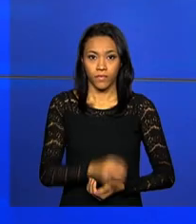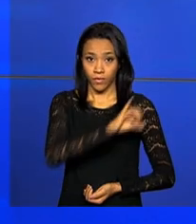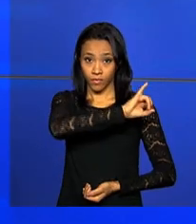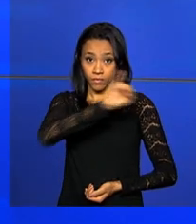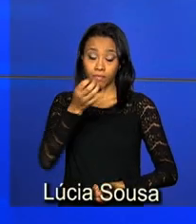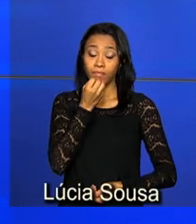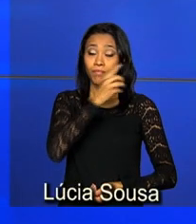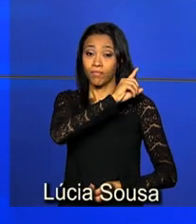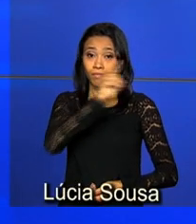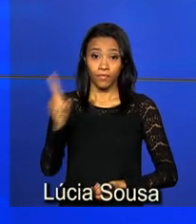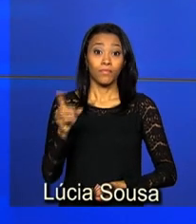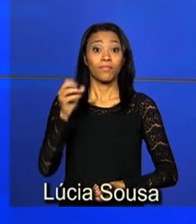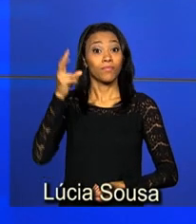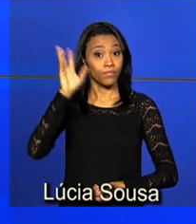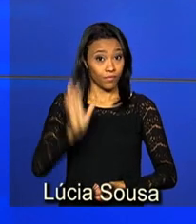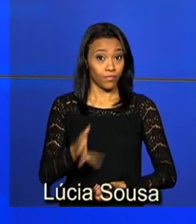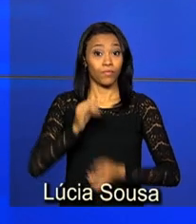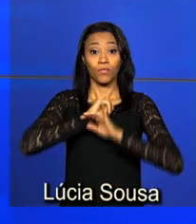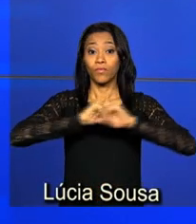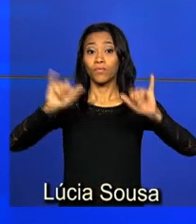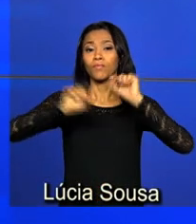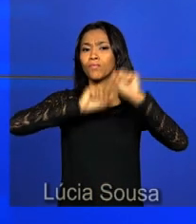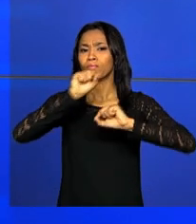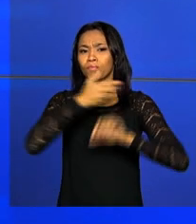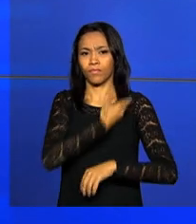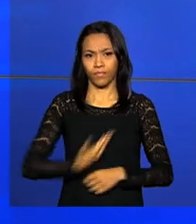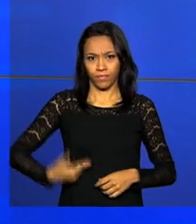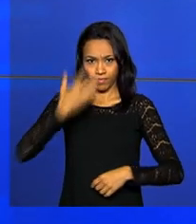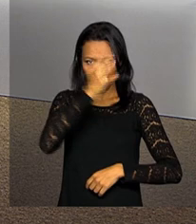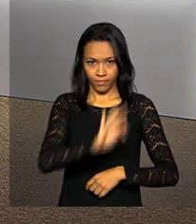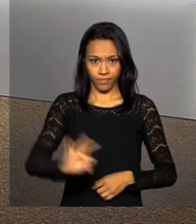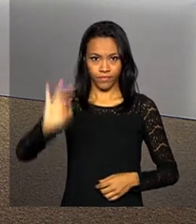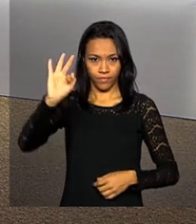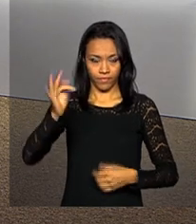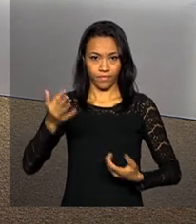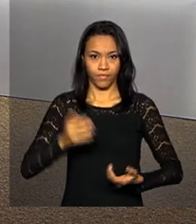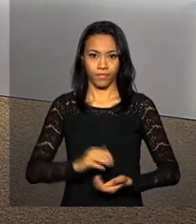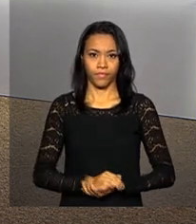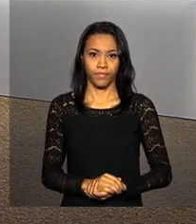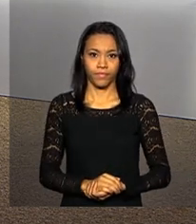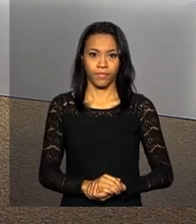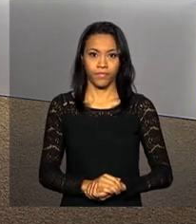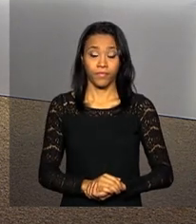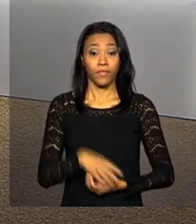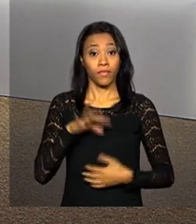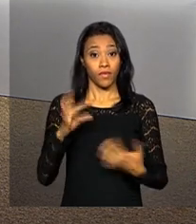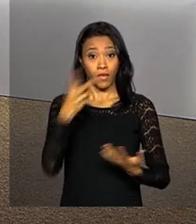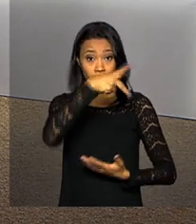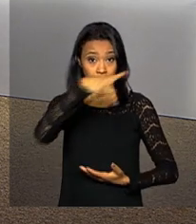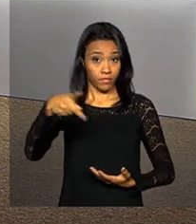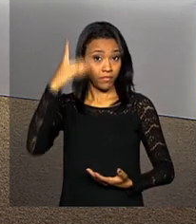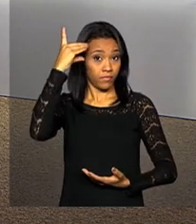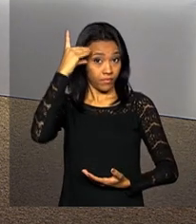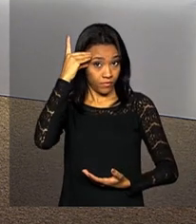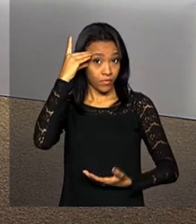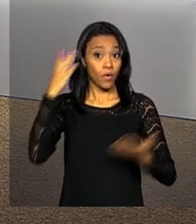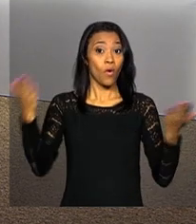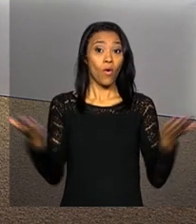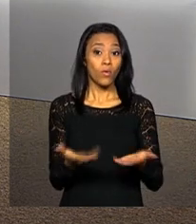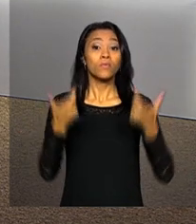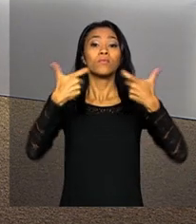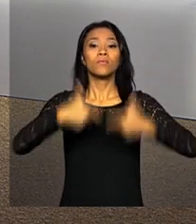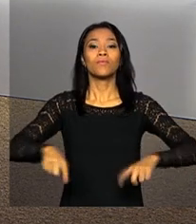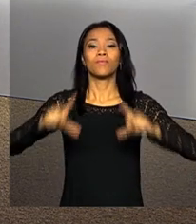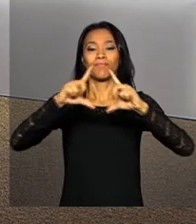Olá, bom dia, estamos no ar com as notícias do governo federal. A presidenta Dilma Rousseff passa o dia hoje